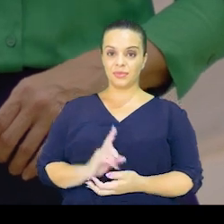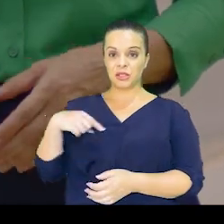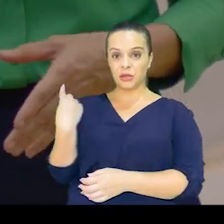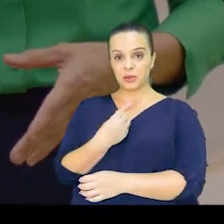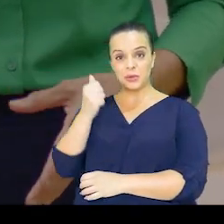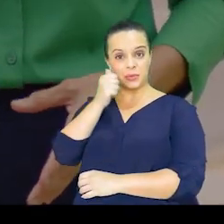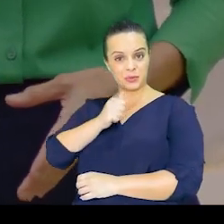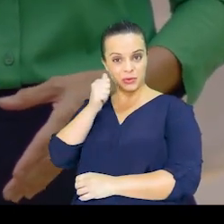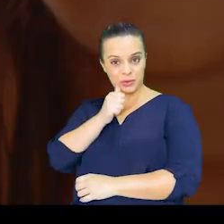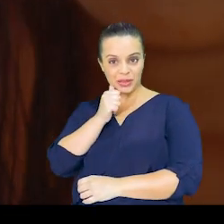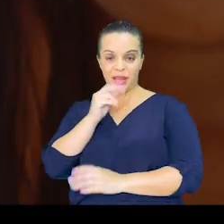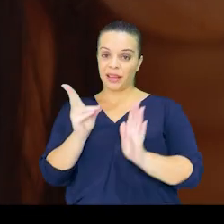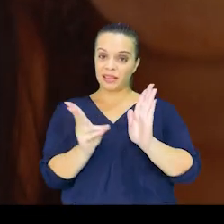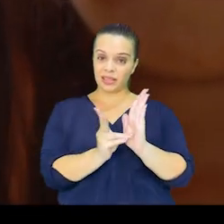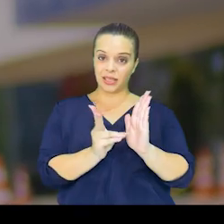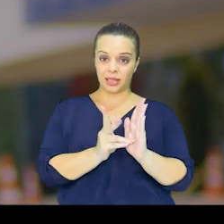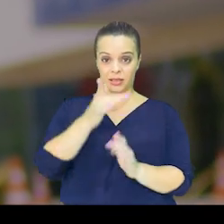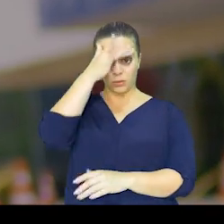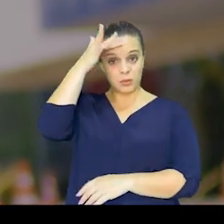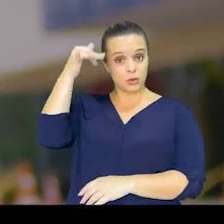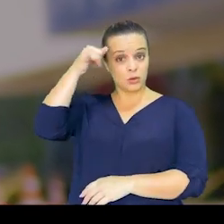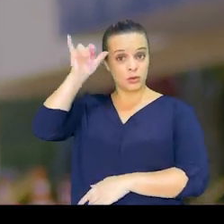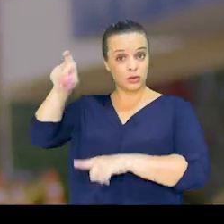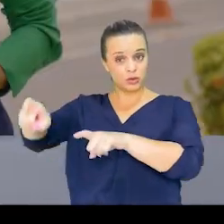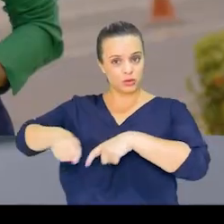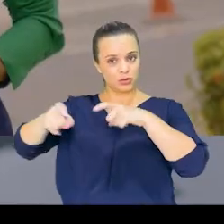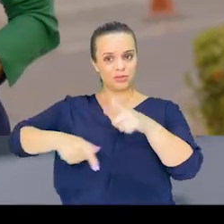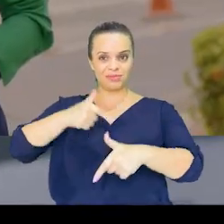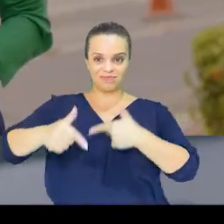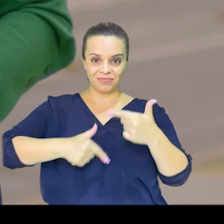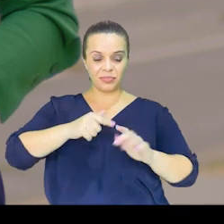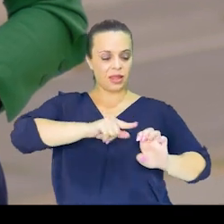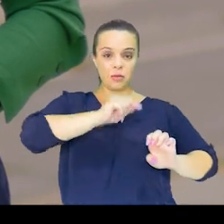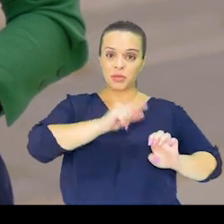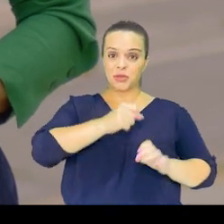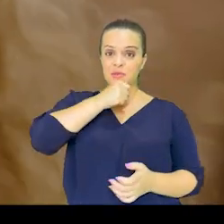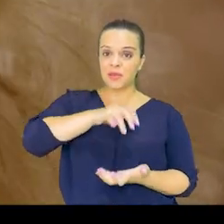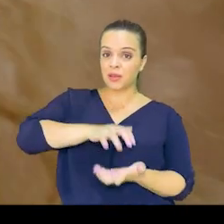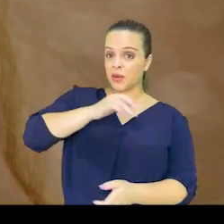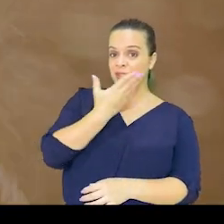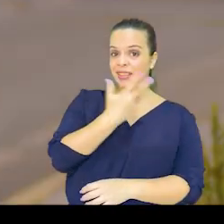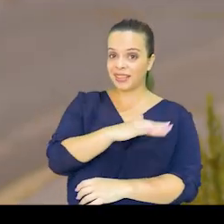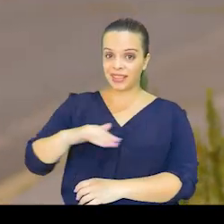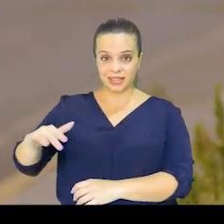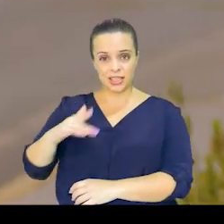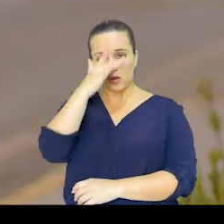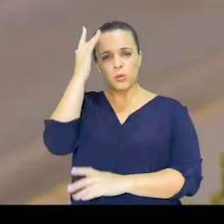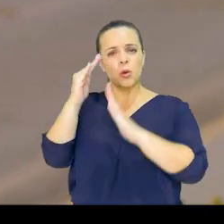Somos mulheres, indígenas, trabalhadores rurais, empresários, idosos, crianças.